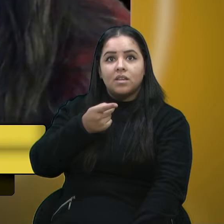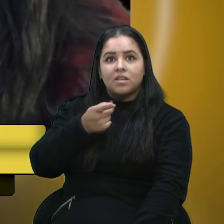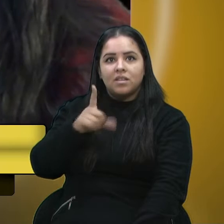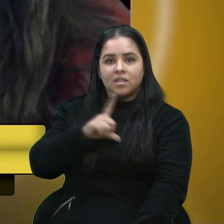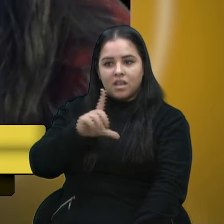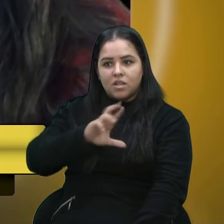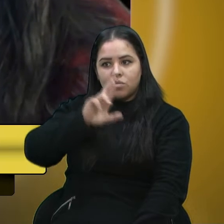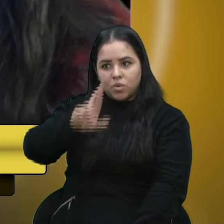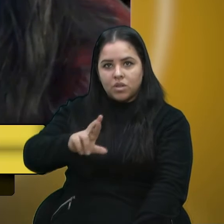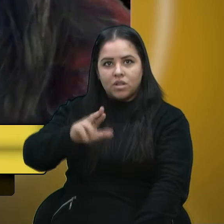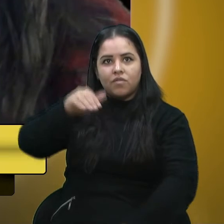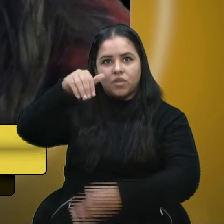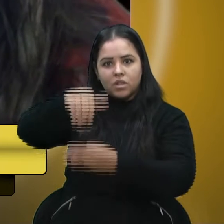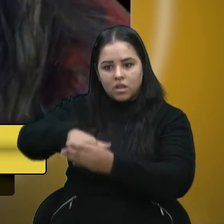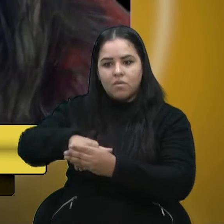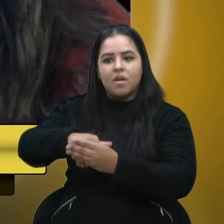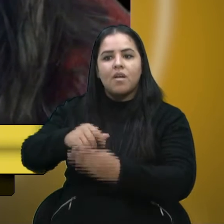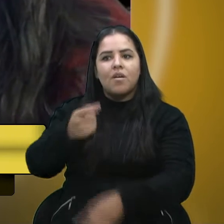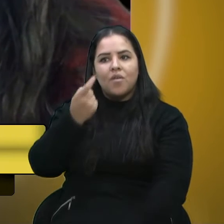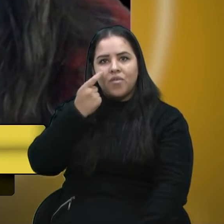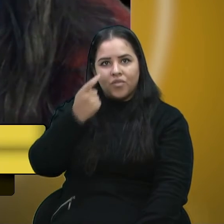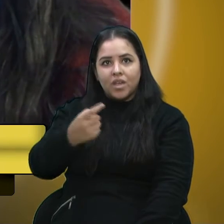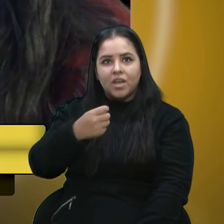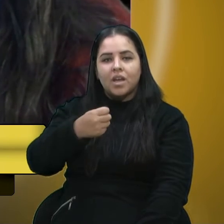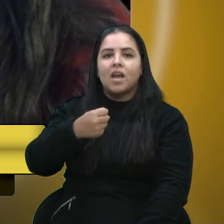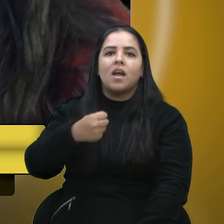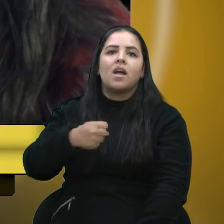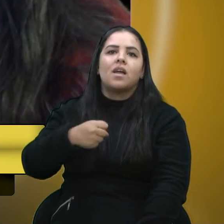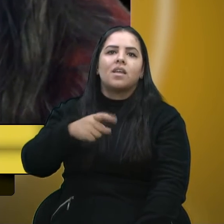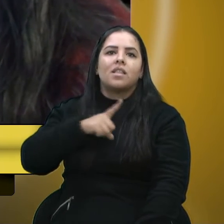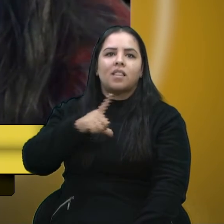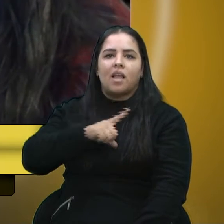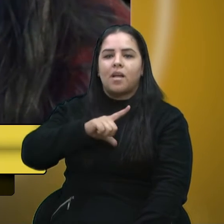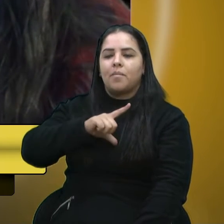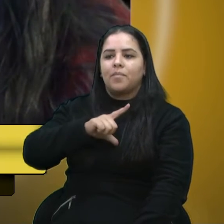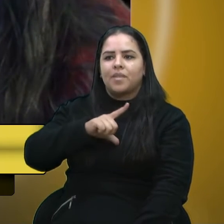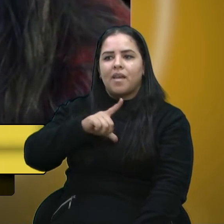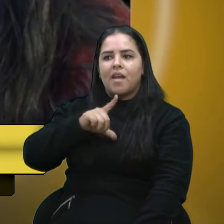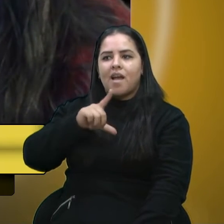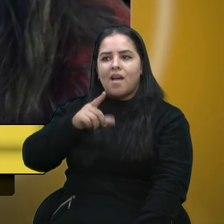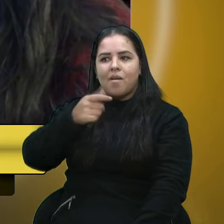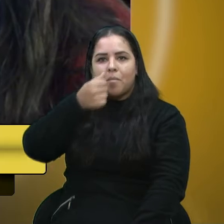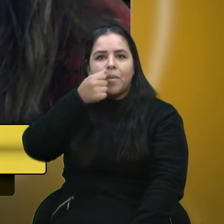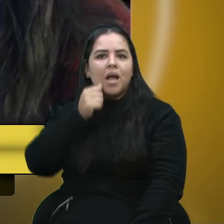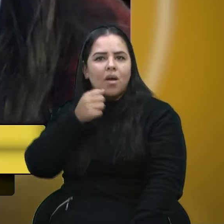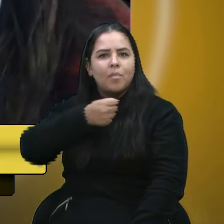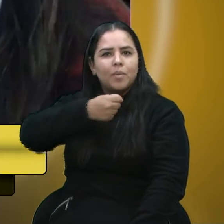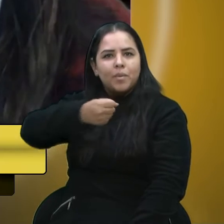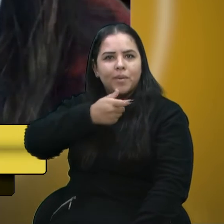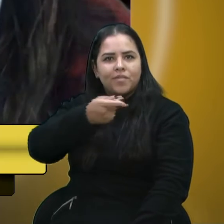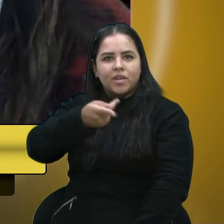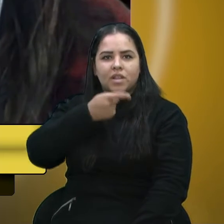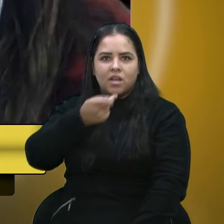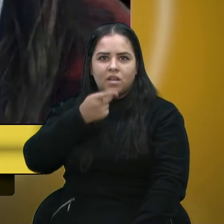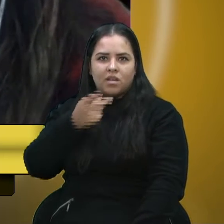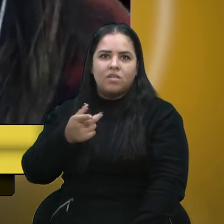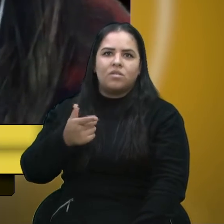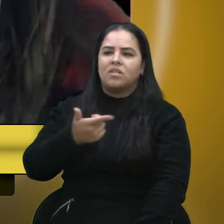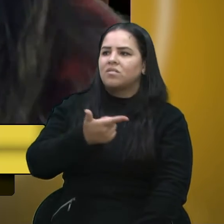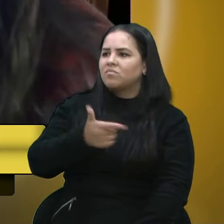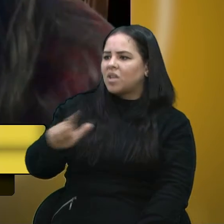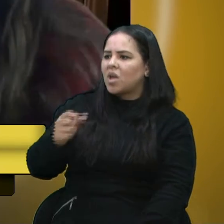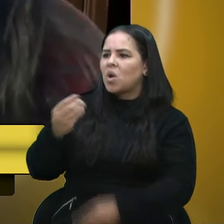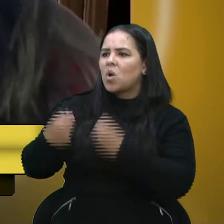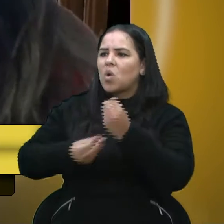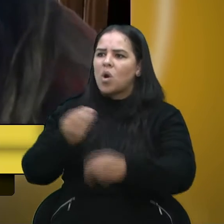o resultado da eleição, eu ouvi a entrevista da vice-prefeita Paula, e ela dizia que chega de tensionamentos, que